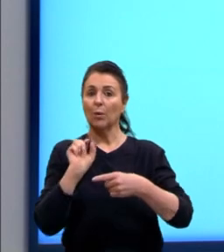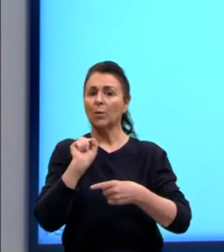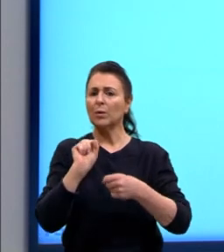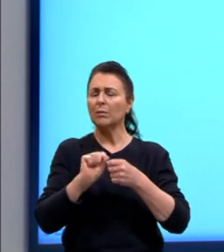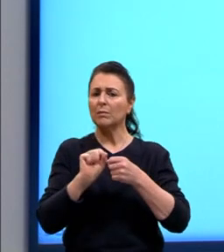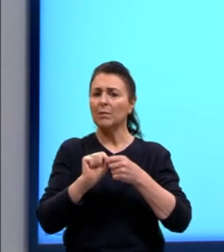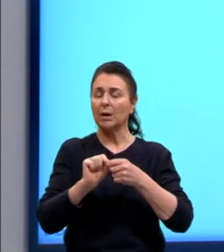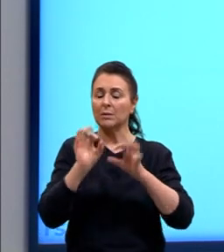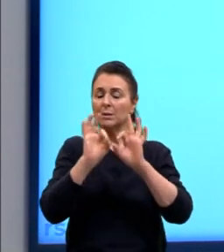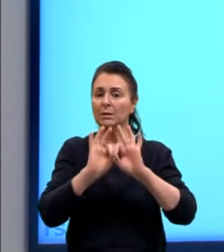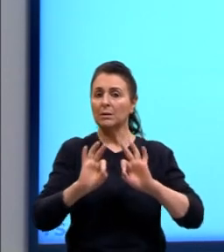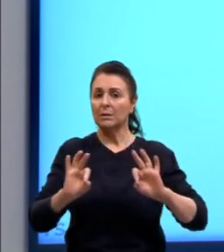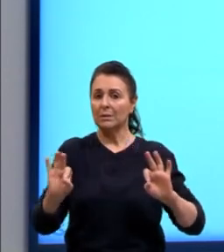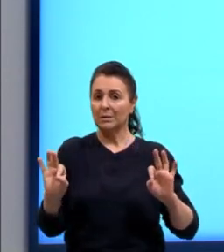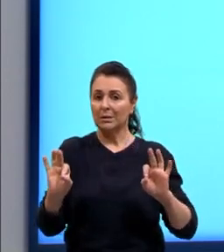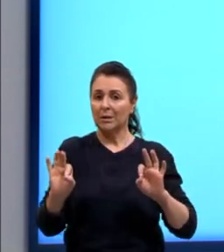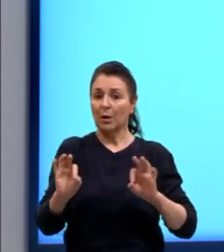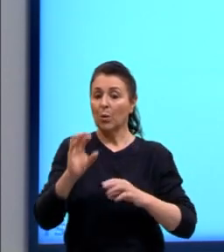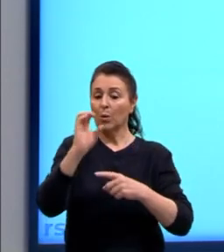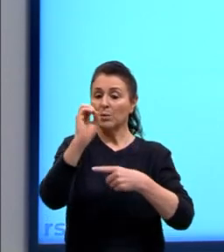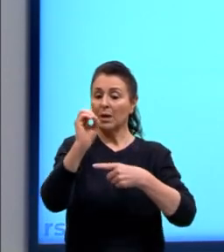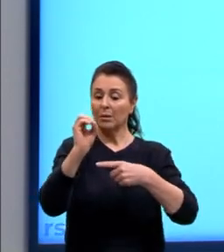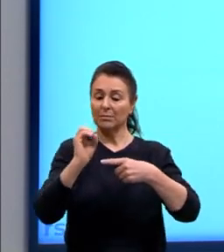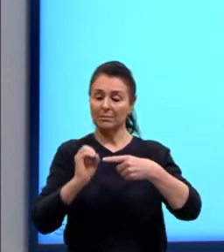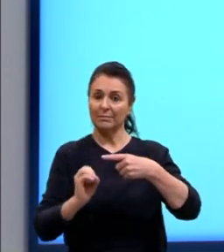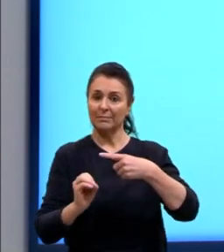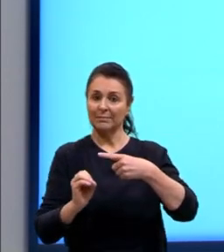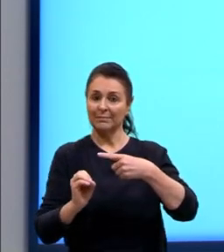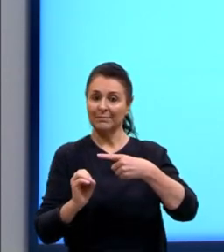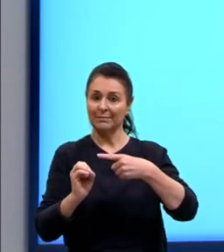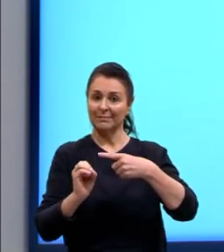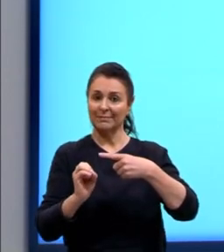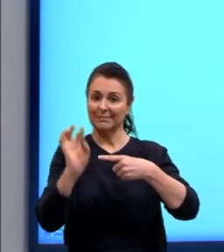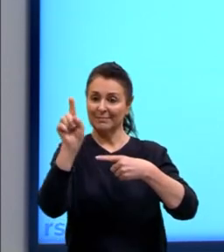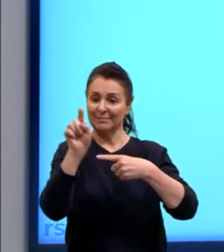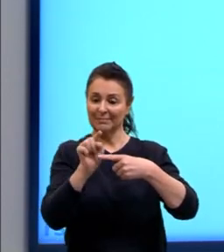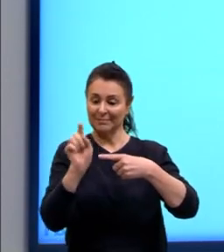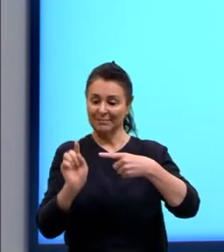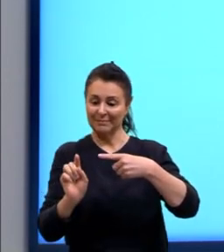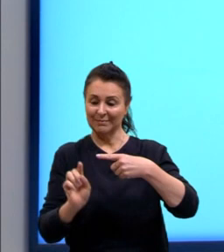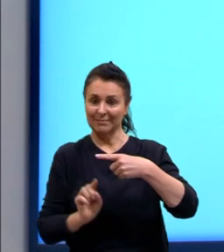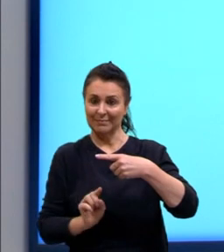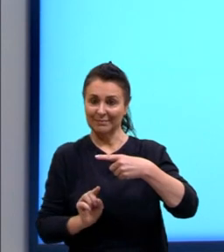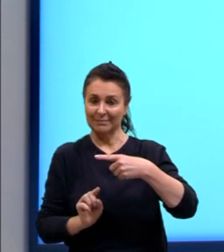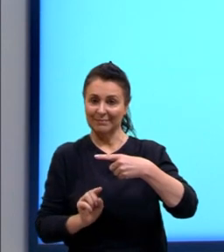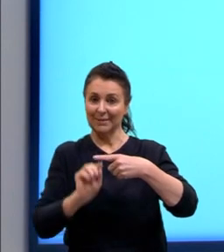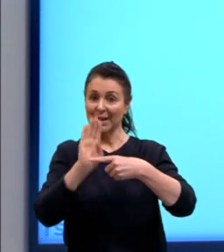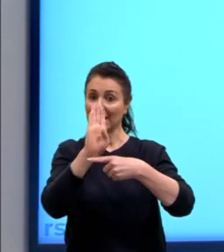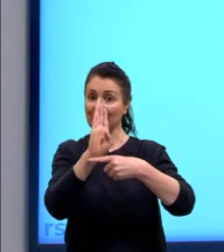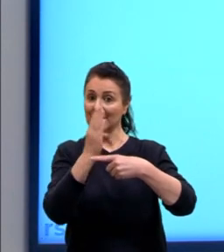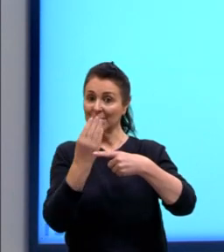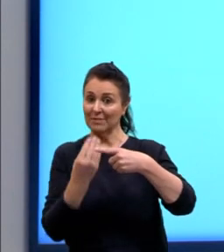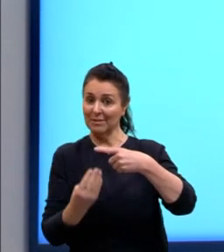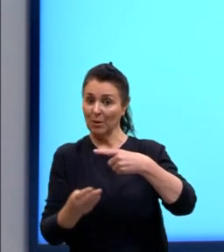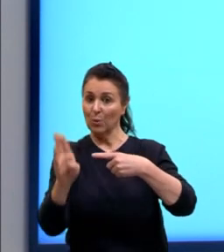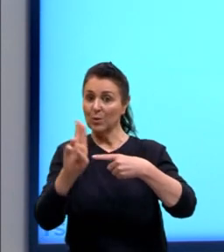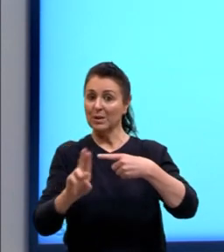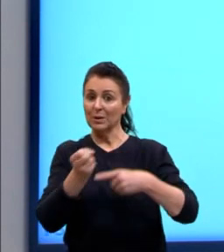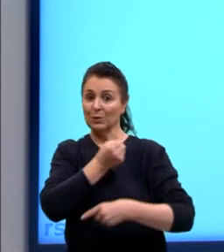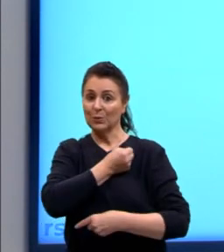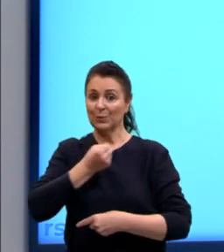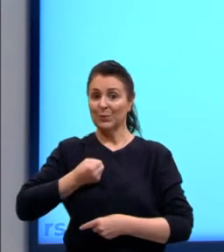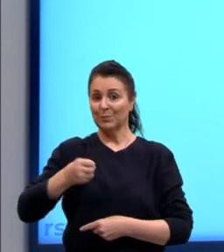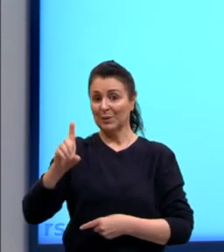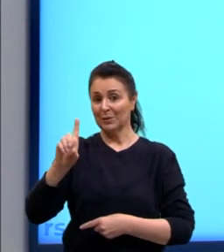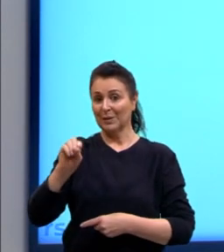fazer? Simplificar os zerinhos, ou seja, simplificar essa fração por 10. Então, nós